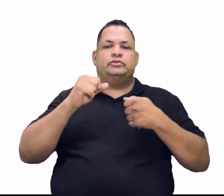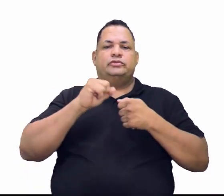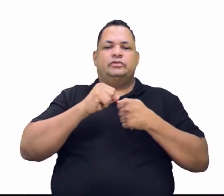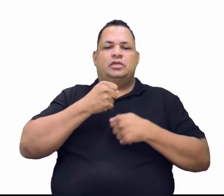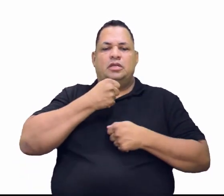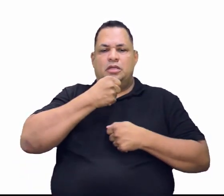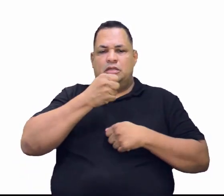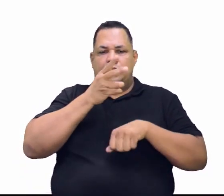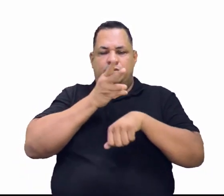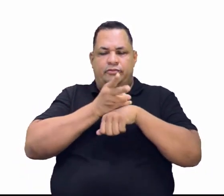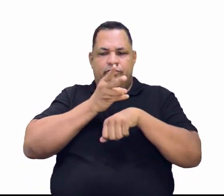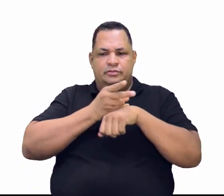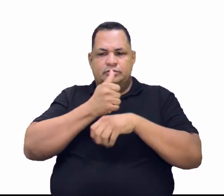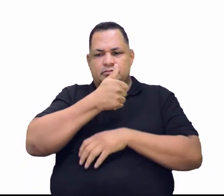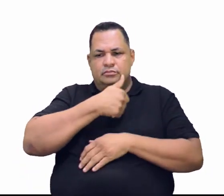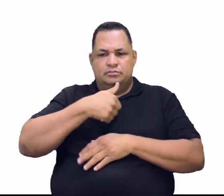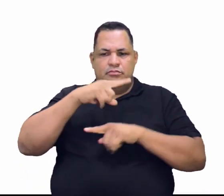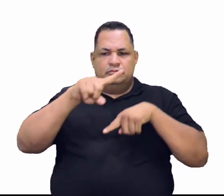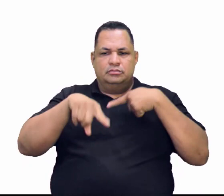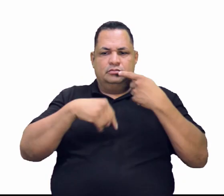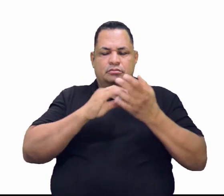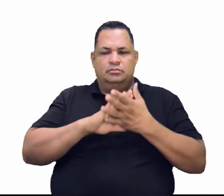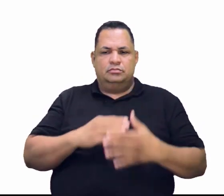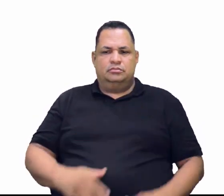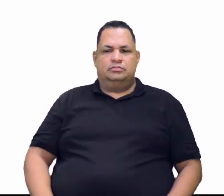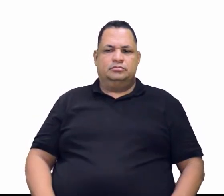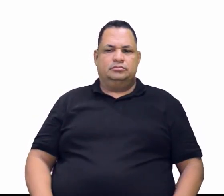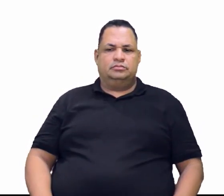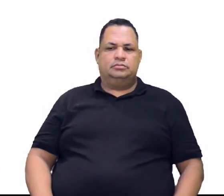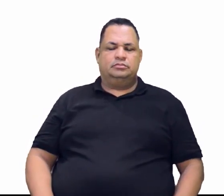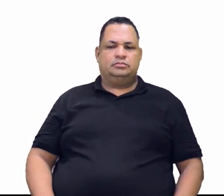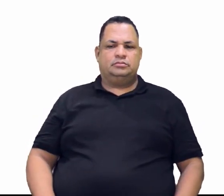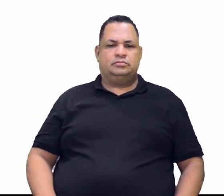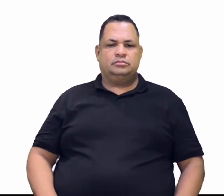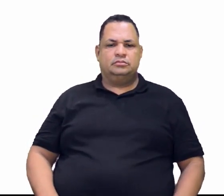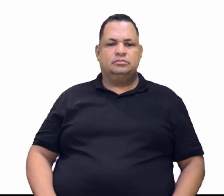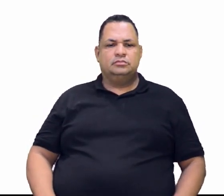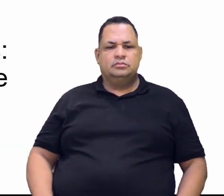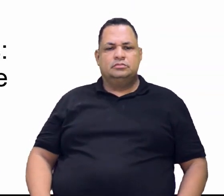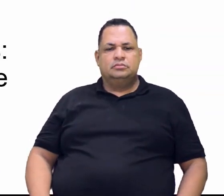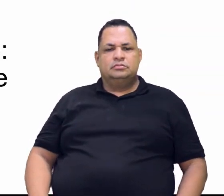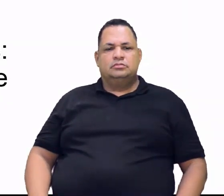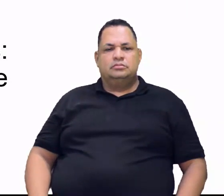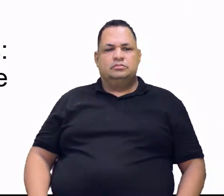reportagem, melhor ainda. Daqui a pouco eu passo para vocês, tá bom? Olha aqui o trabalho manual.